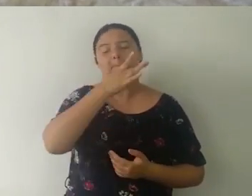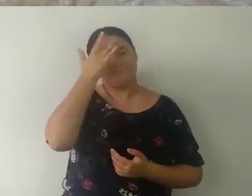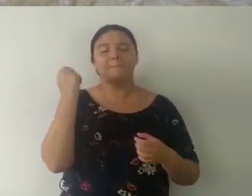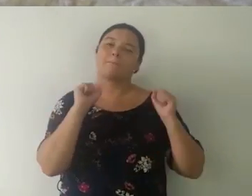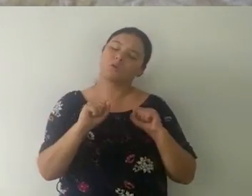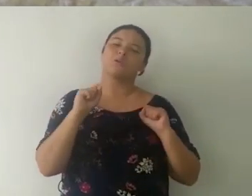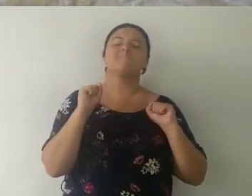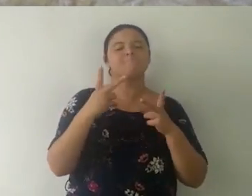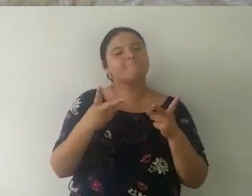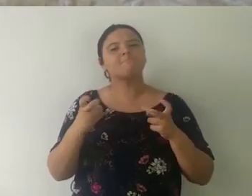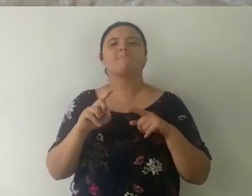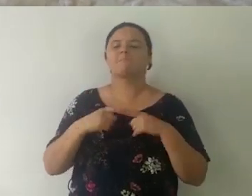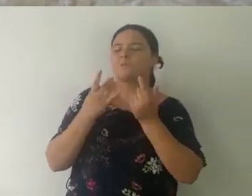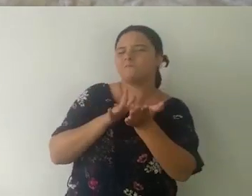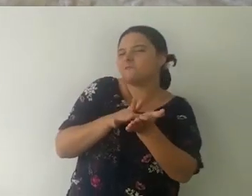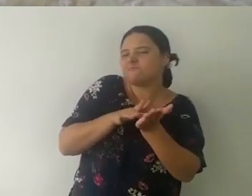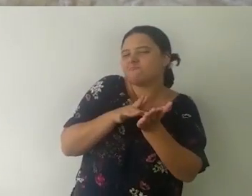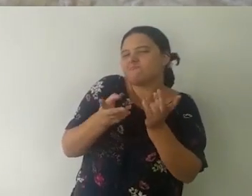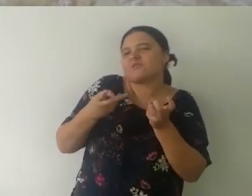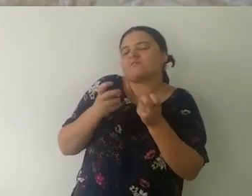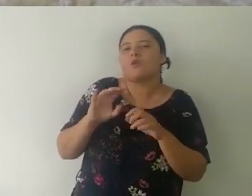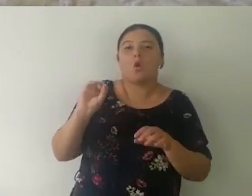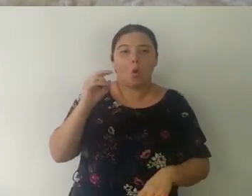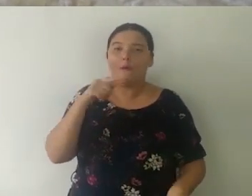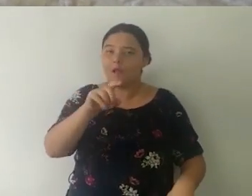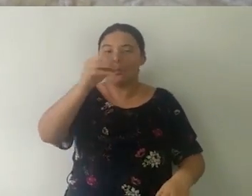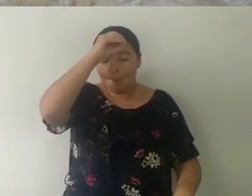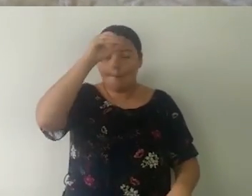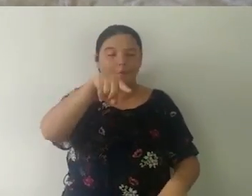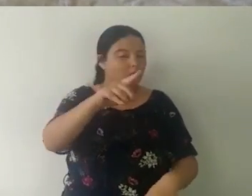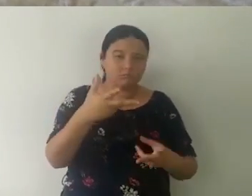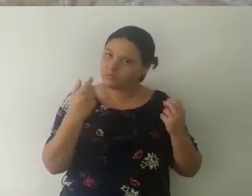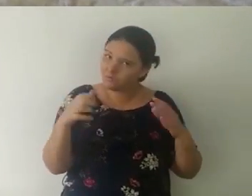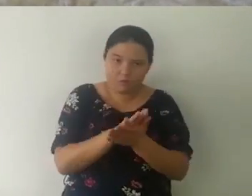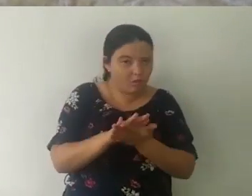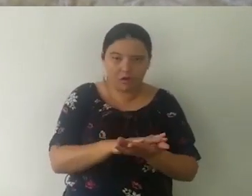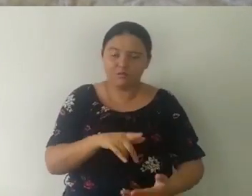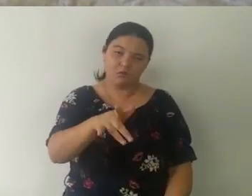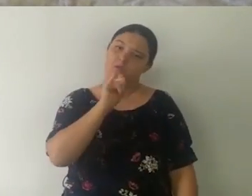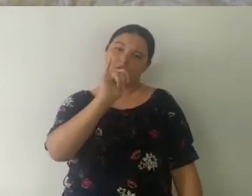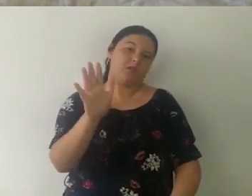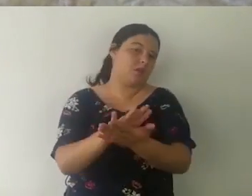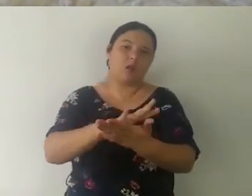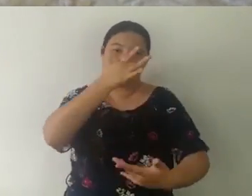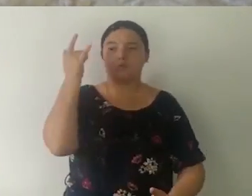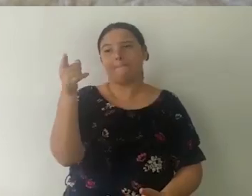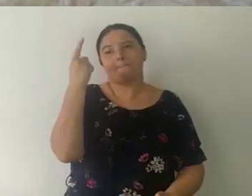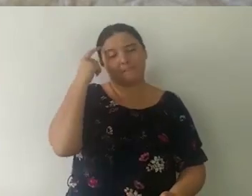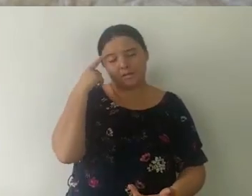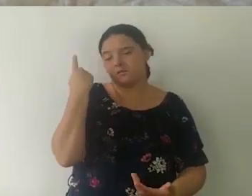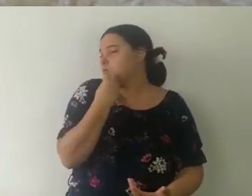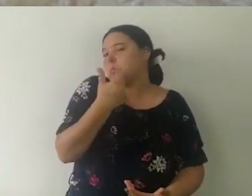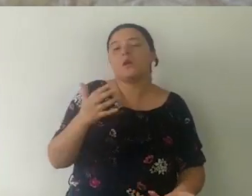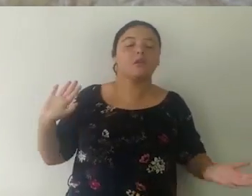assim que funciona. A pessoa pode perceber e fingir que não tá percebendo. Ou ela realmente pode não tá notando e você não fala